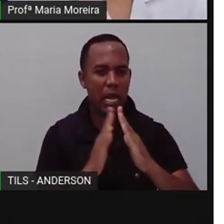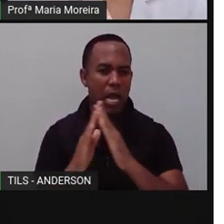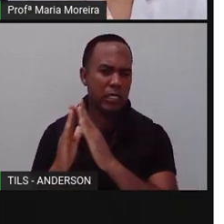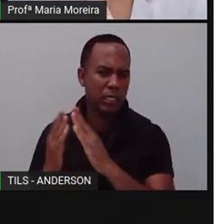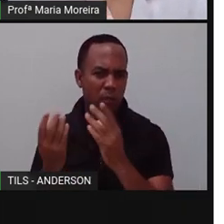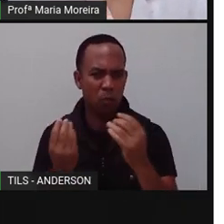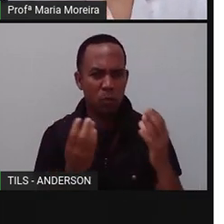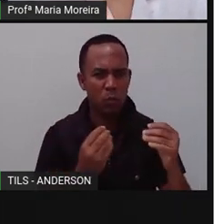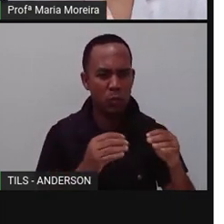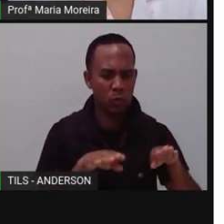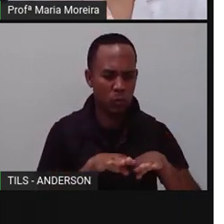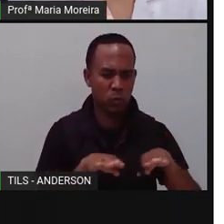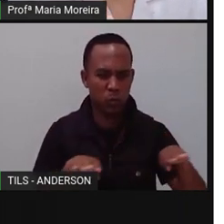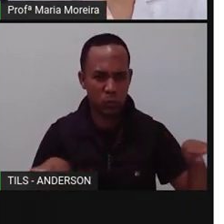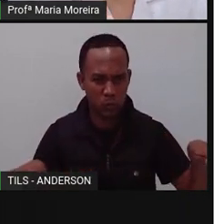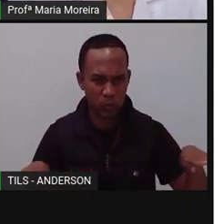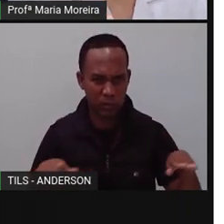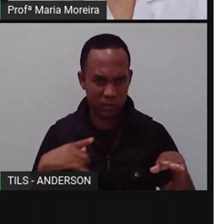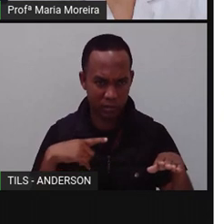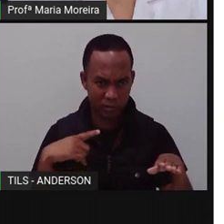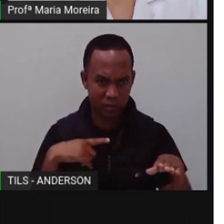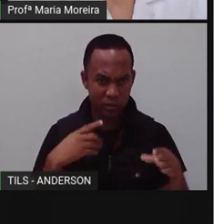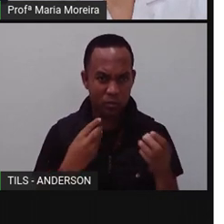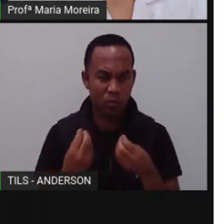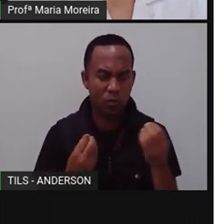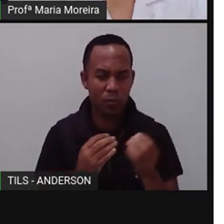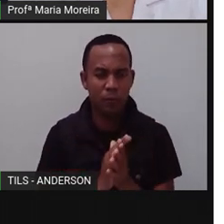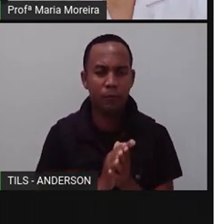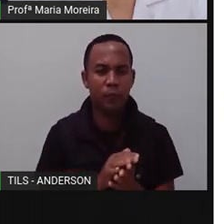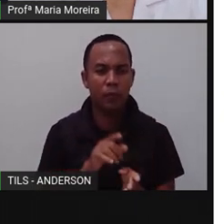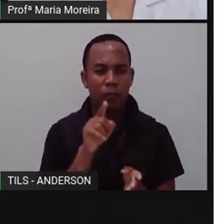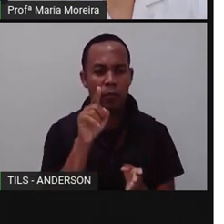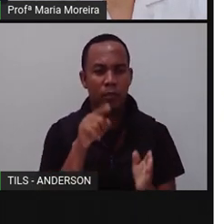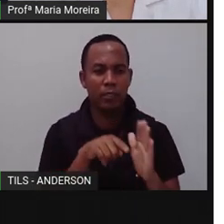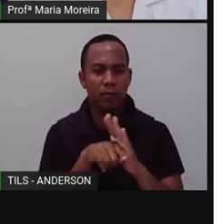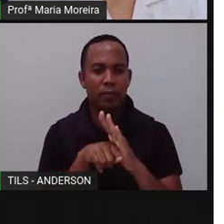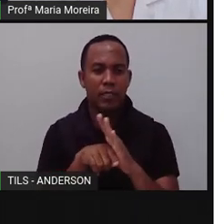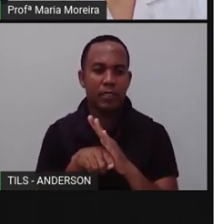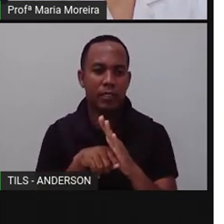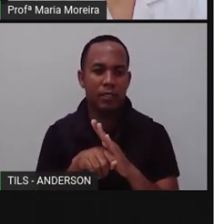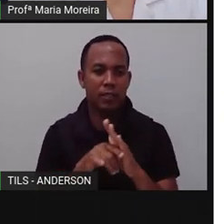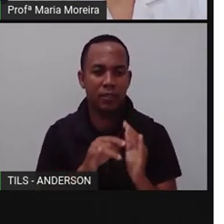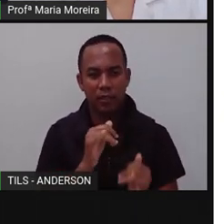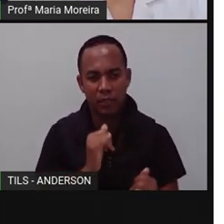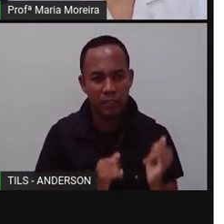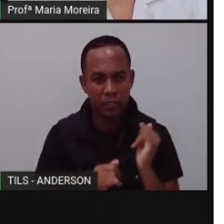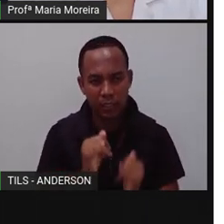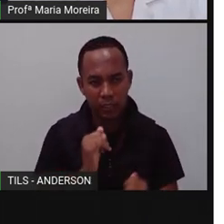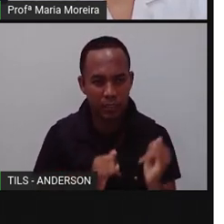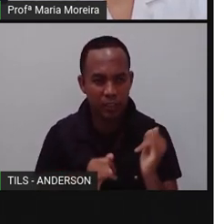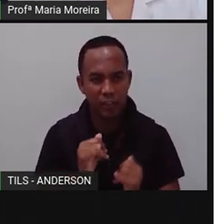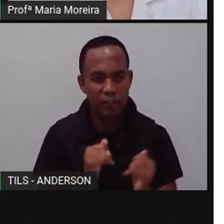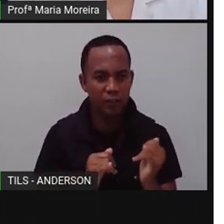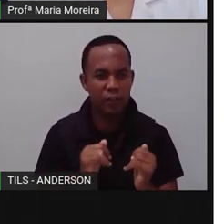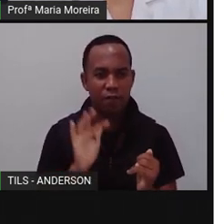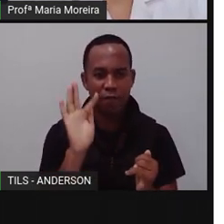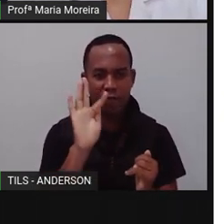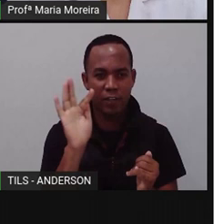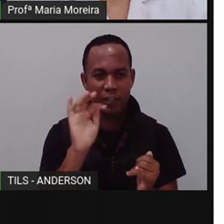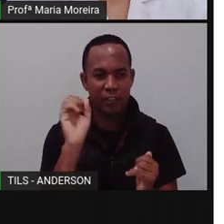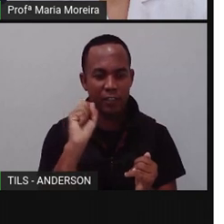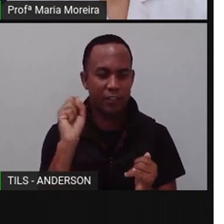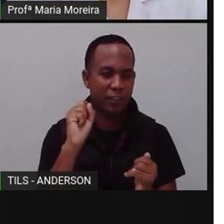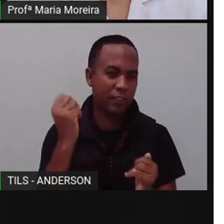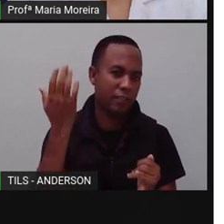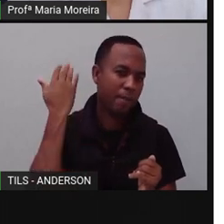teve? A prova vai dar uma dica pra vocês. Pesquisem, né, na internet. Feira de Santana, antigamente, a prova